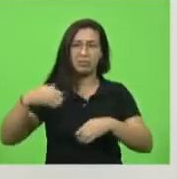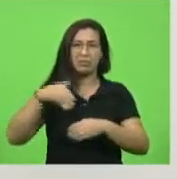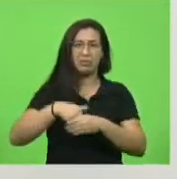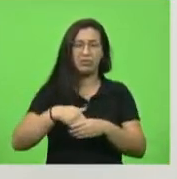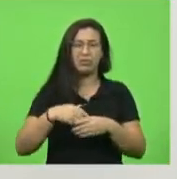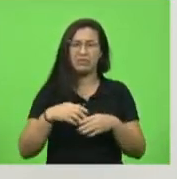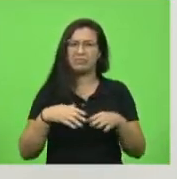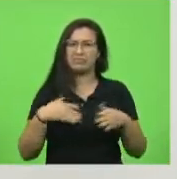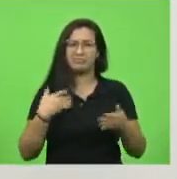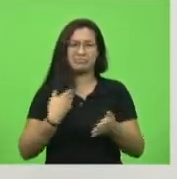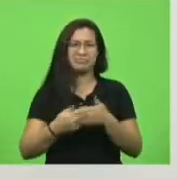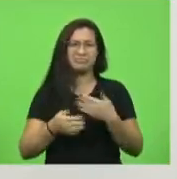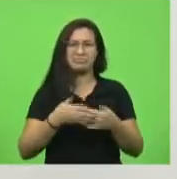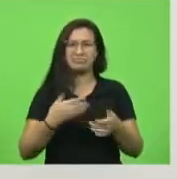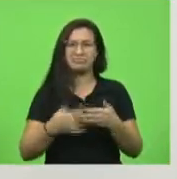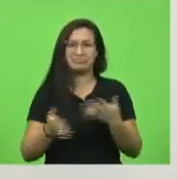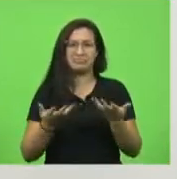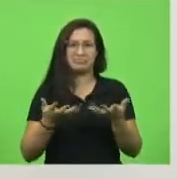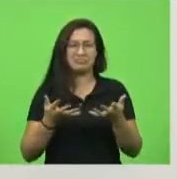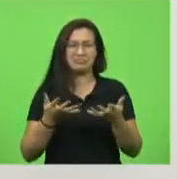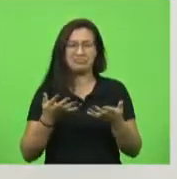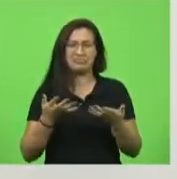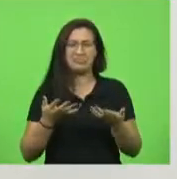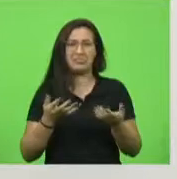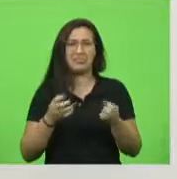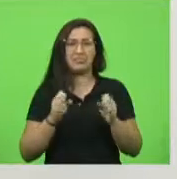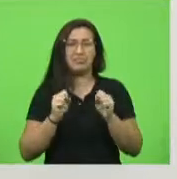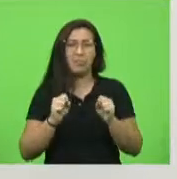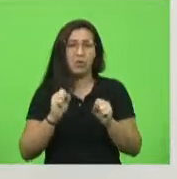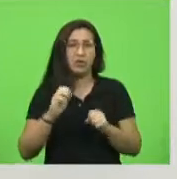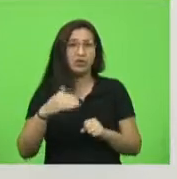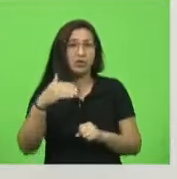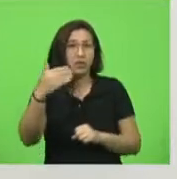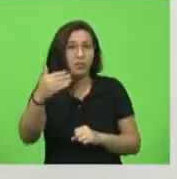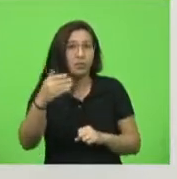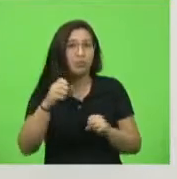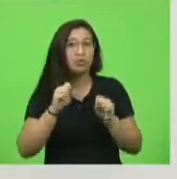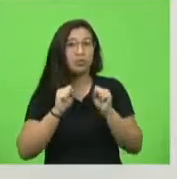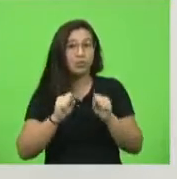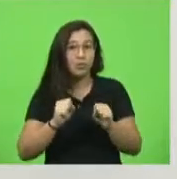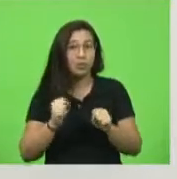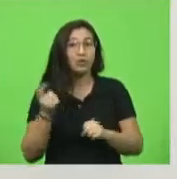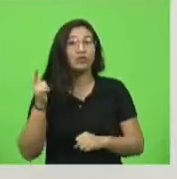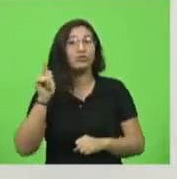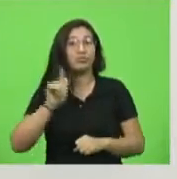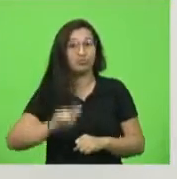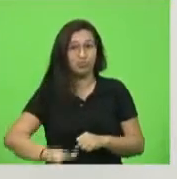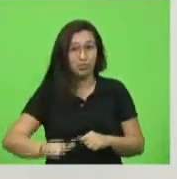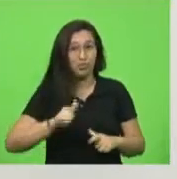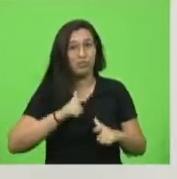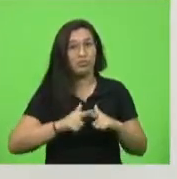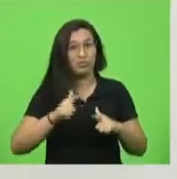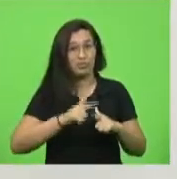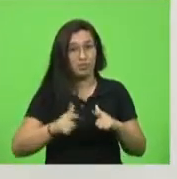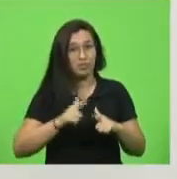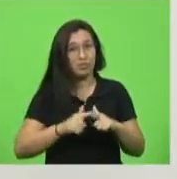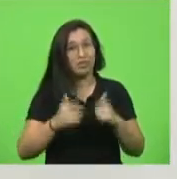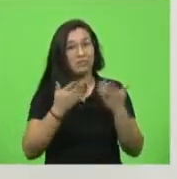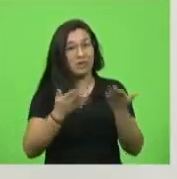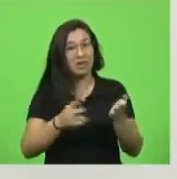estou nem aí, estou dizendo o seguinte, que daqui a pouco vai dar coisa de novo com relação aos caminhoneiros.